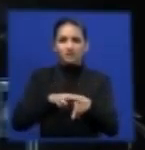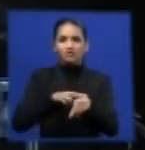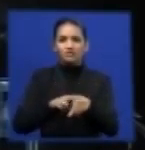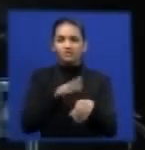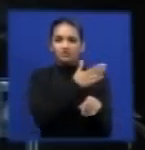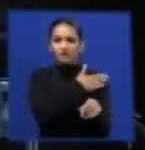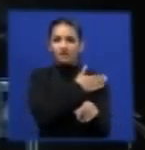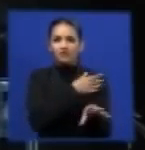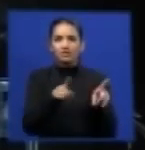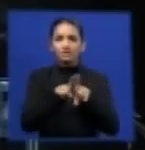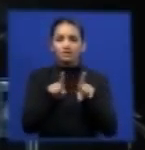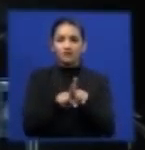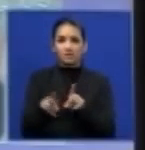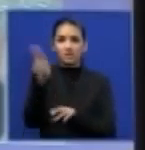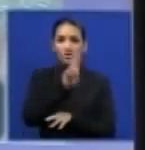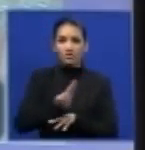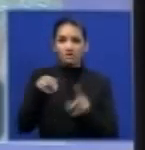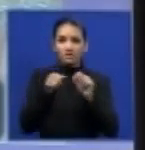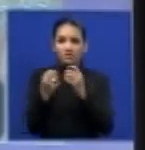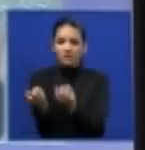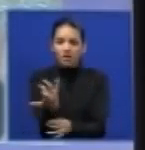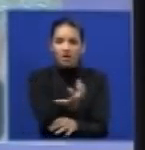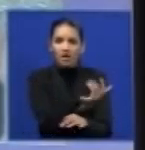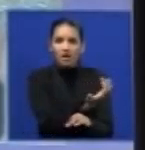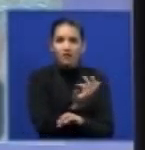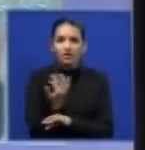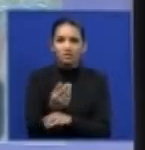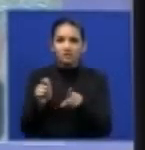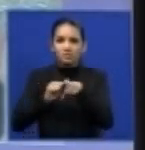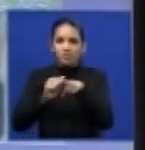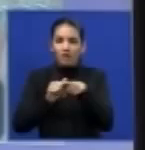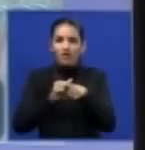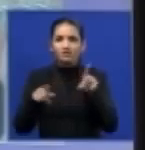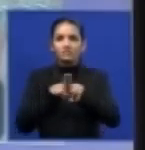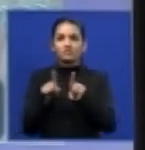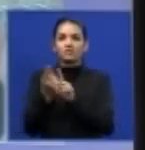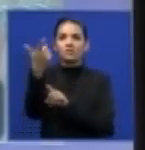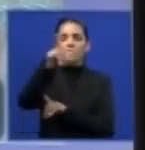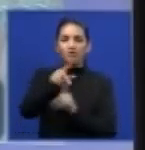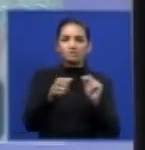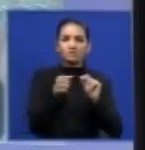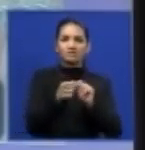fabricar a grama sintética, e o da direita em vermelho, são para playgrounds.